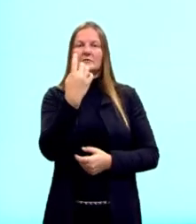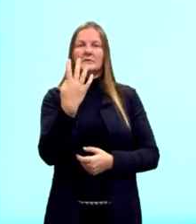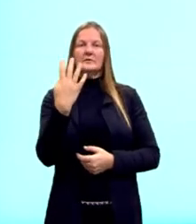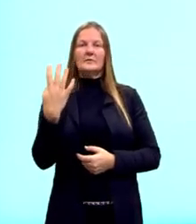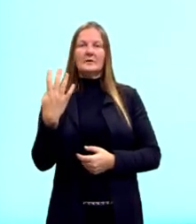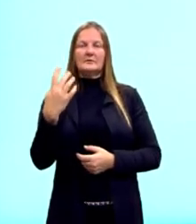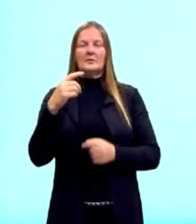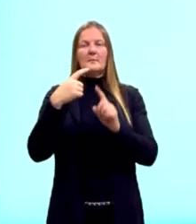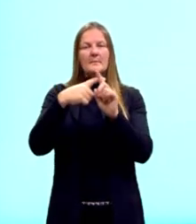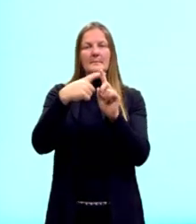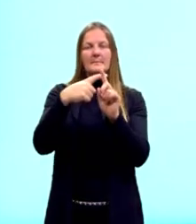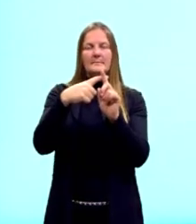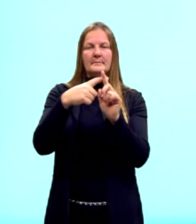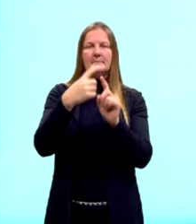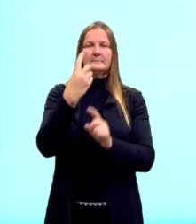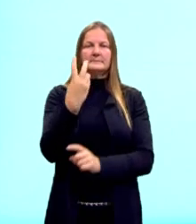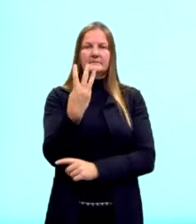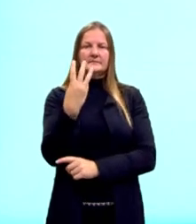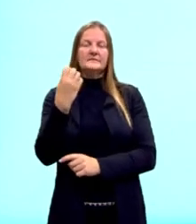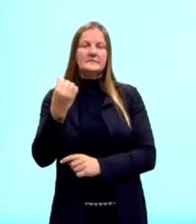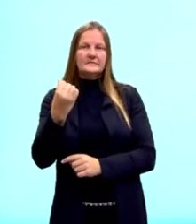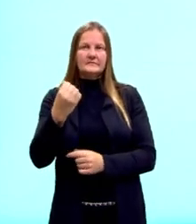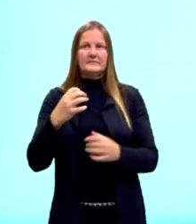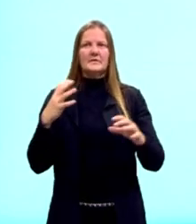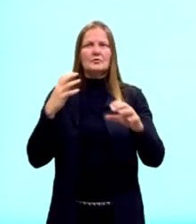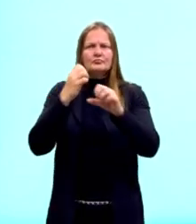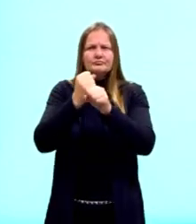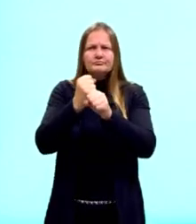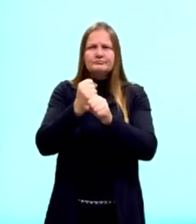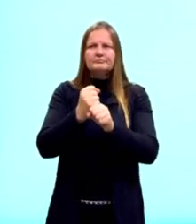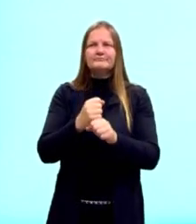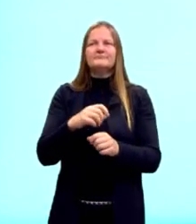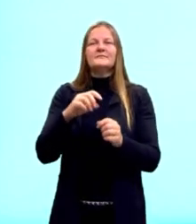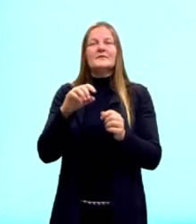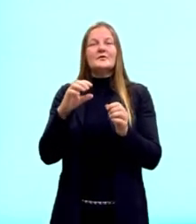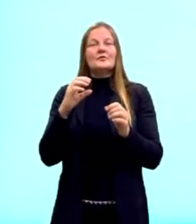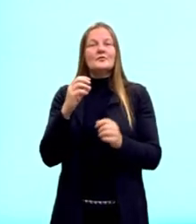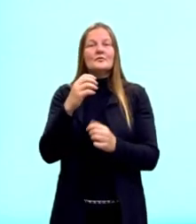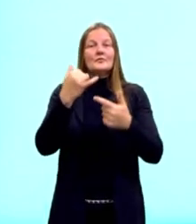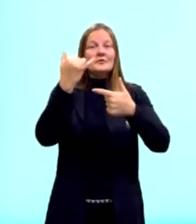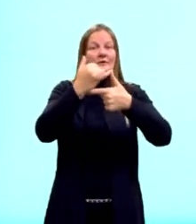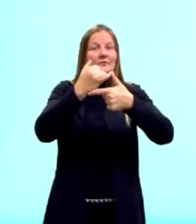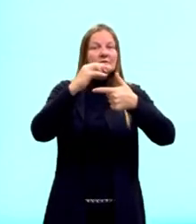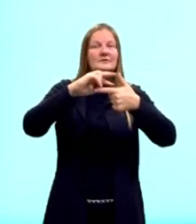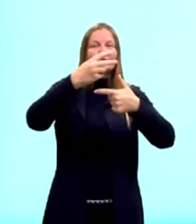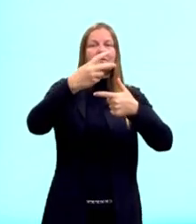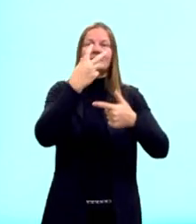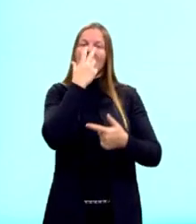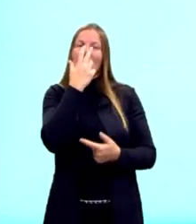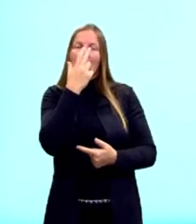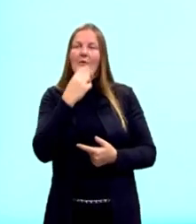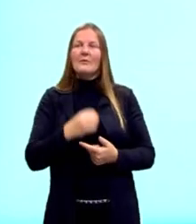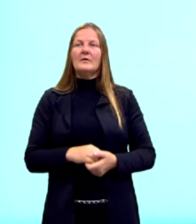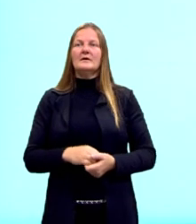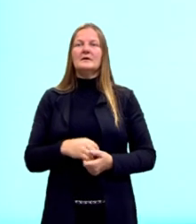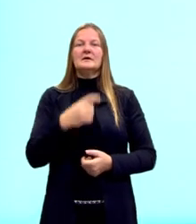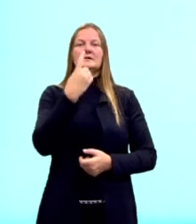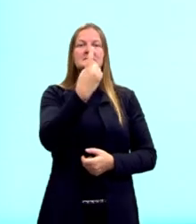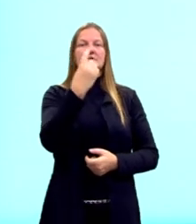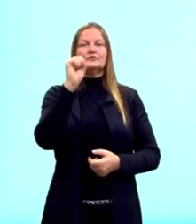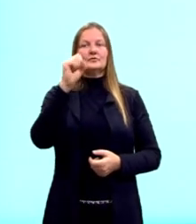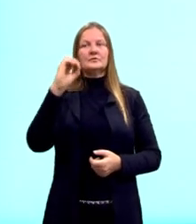mais 36. Ou, ainda, hipotenusa ao quadrado é igual a